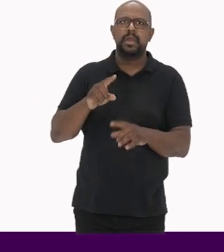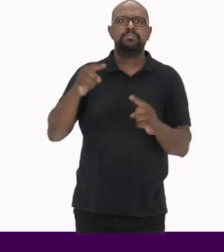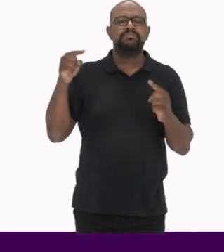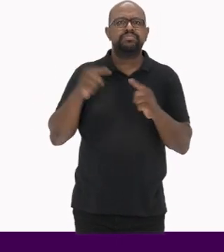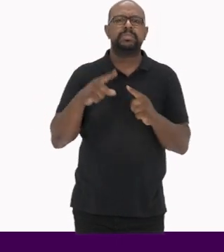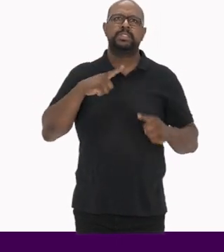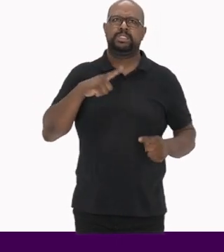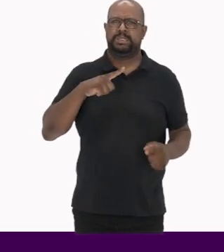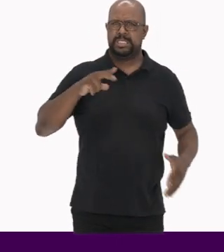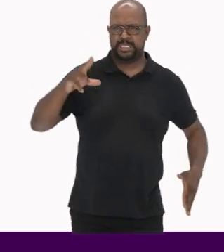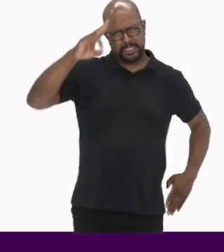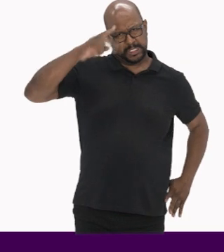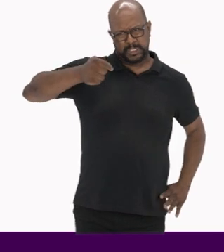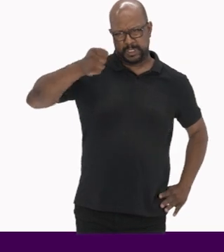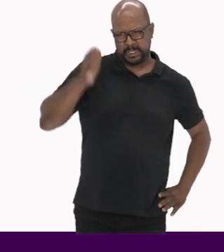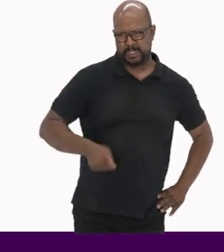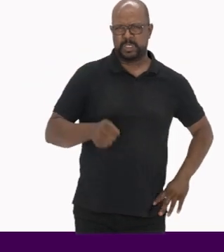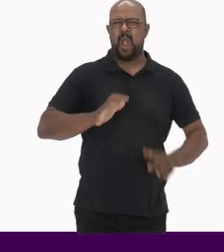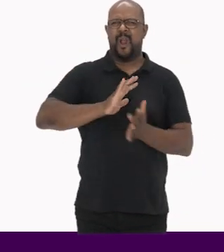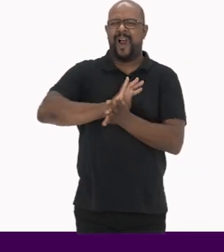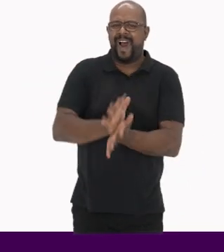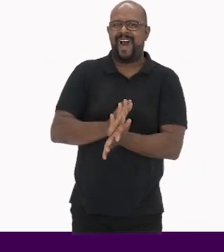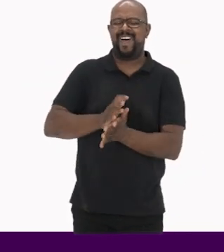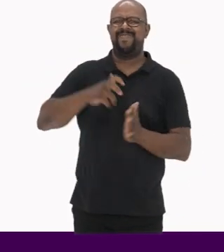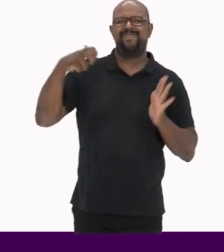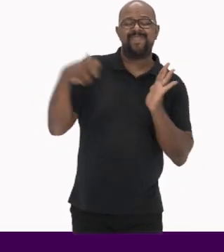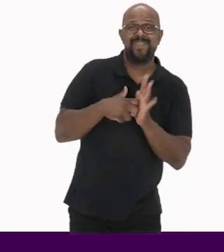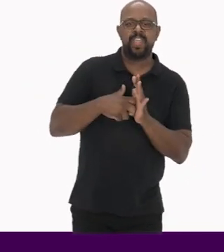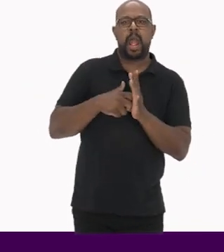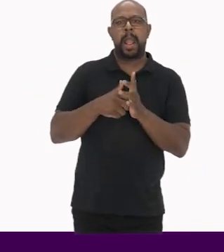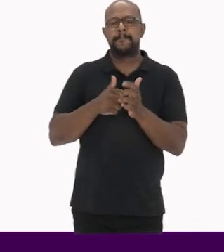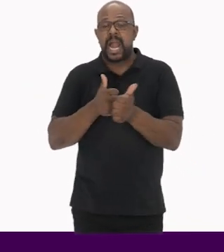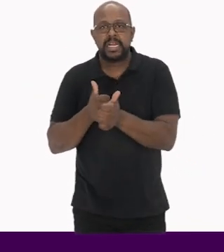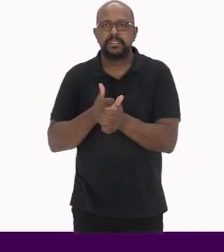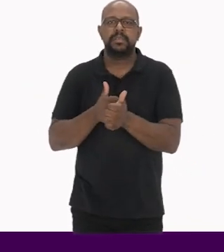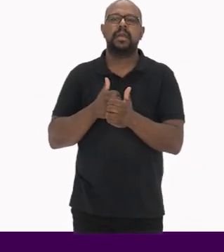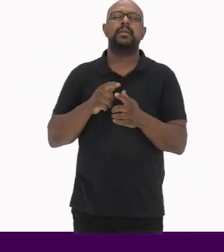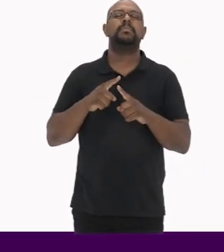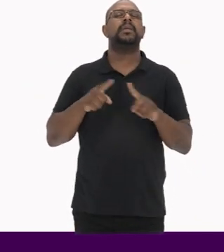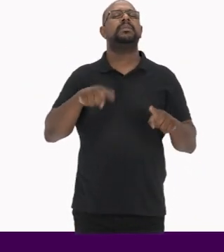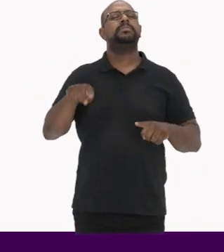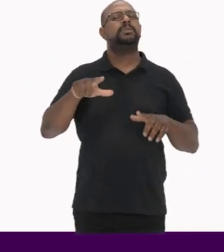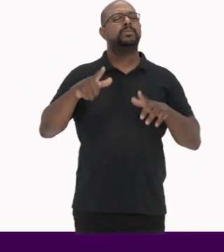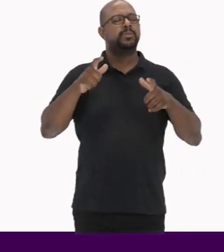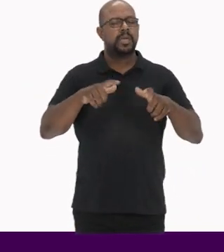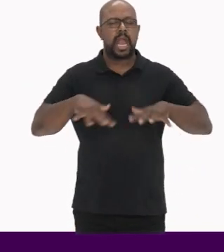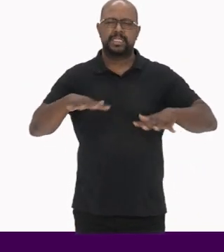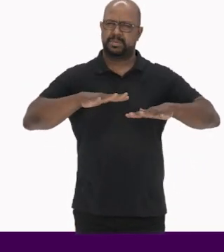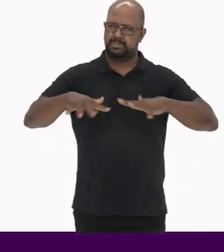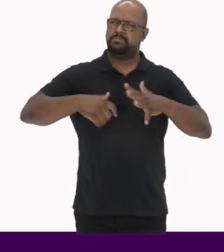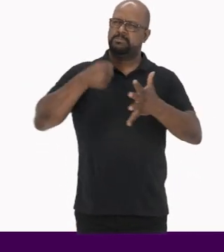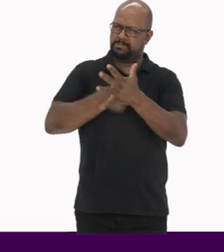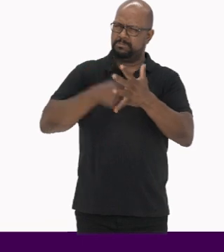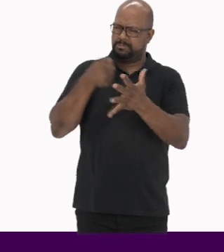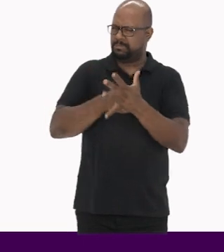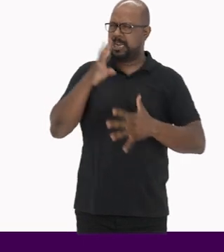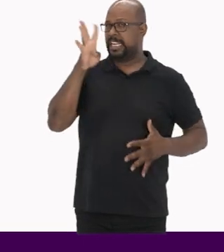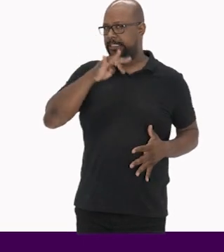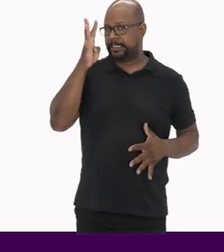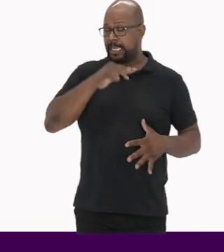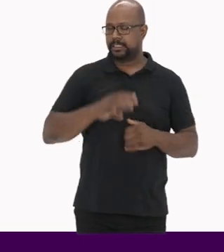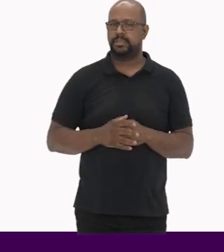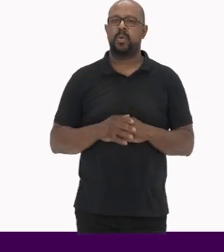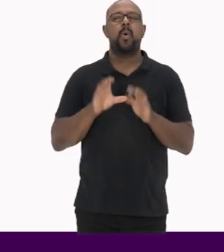palco das ditaduras militares, das torturas e perseguições Mas também local de muitos movimentos de luta e resistência